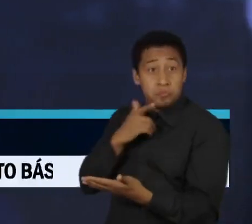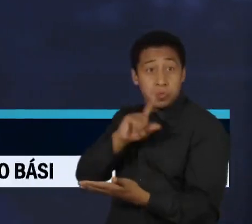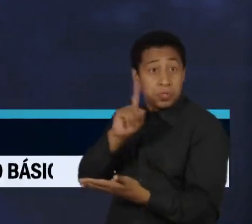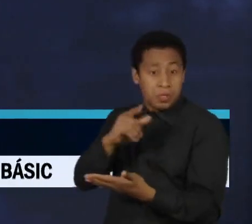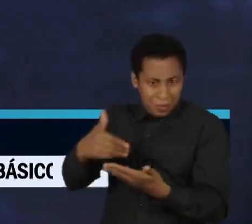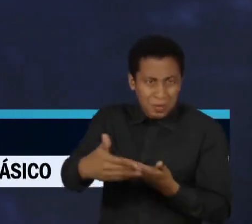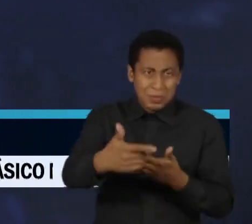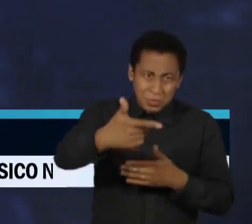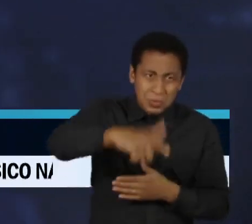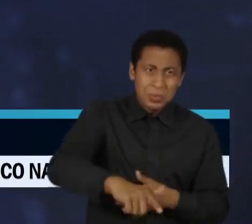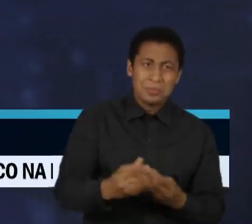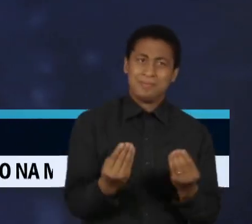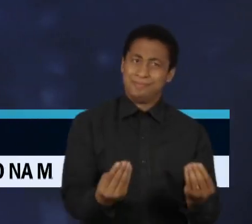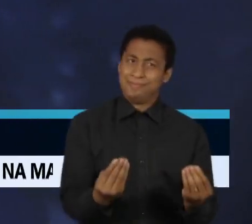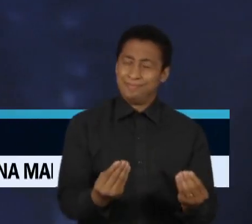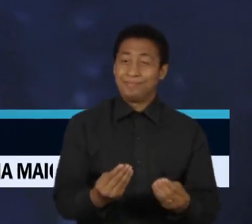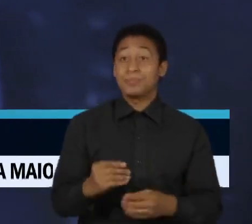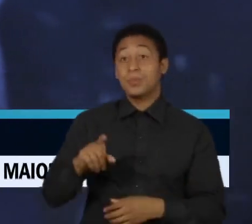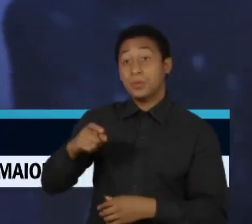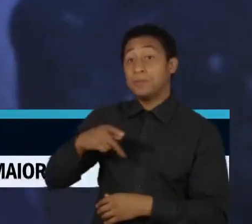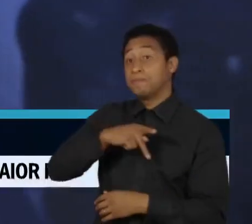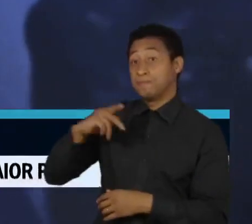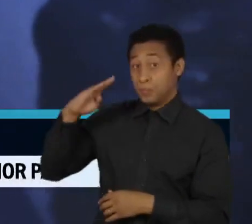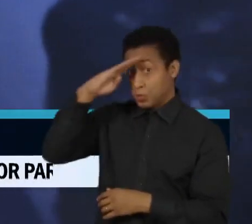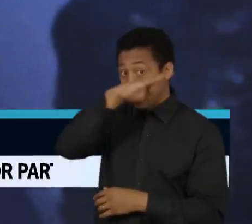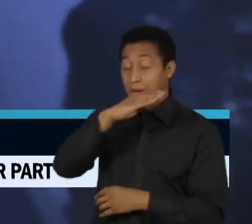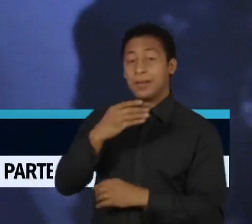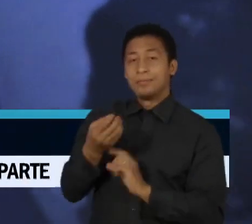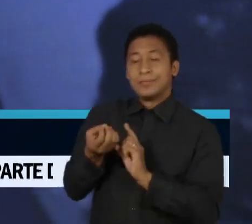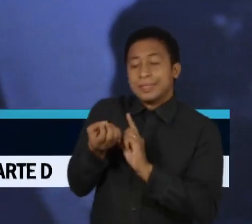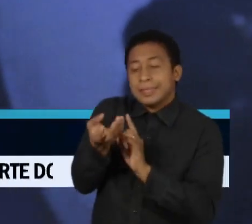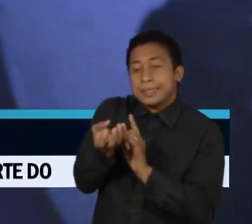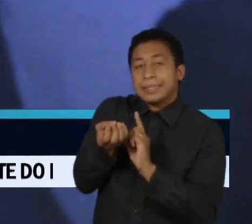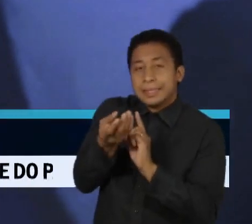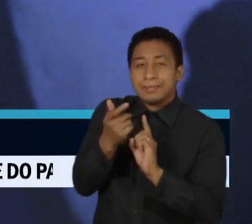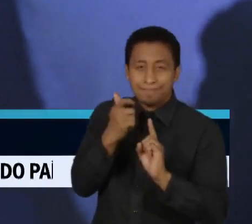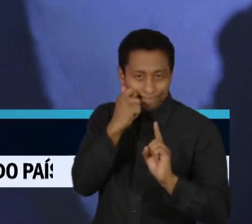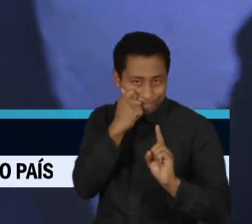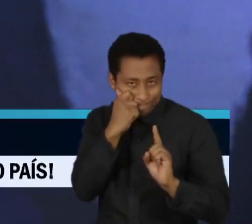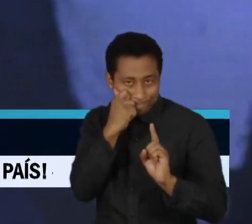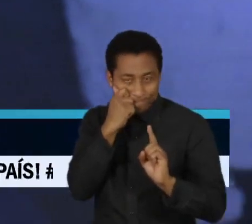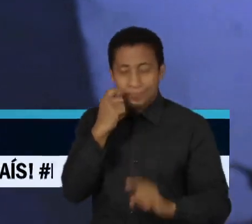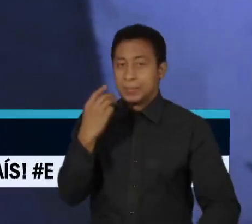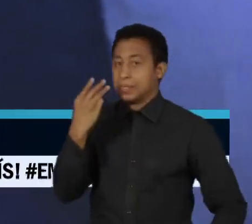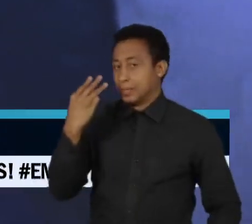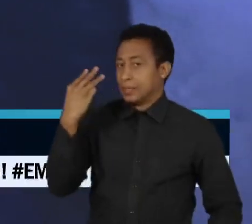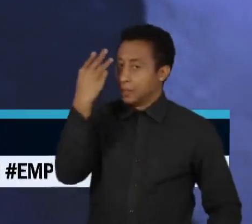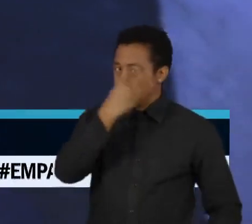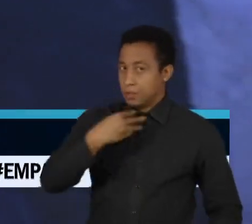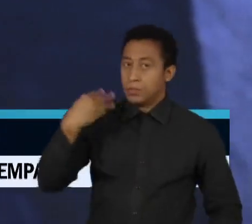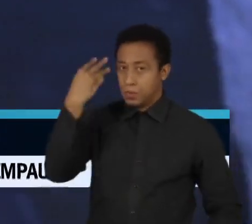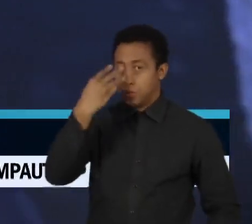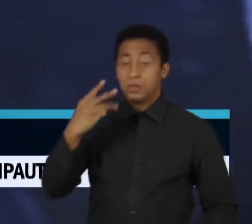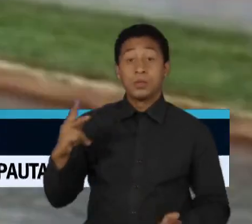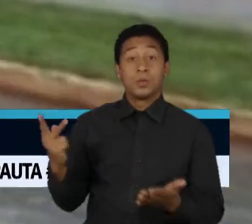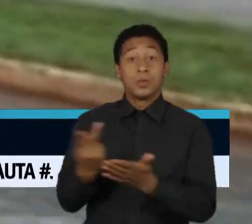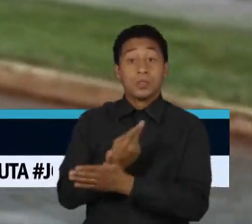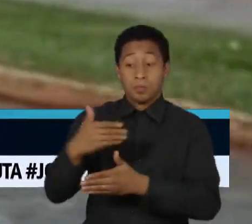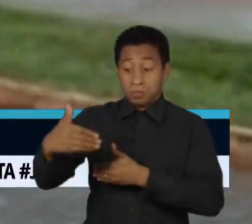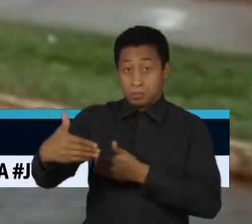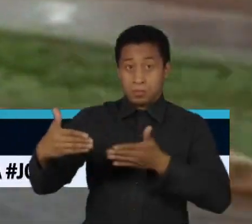E o ex-presidente Jair Bolsonaro depôs durante três horas da Polícia Federal sobre as joias que entraram no país de forma irregular.